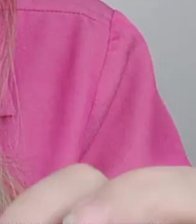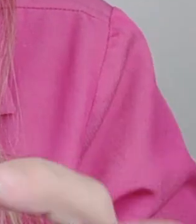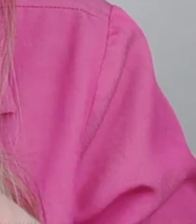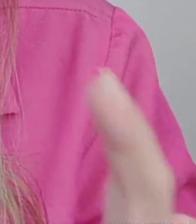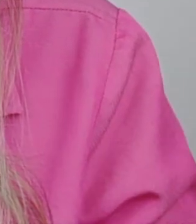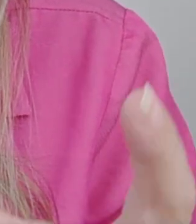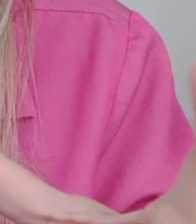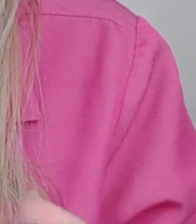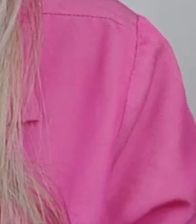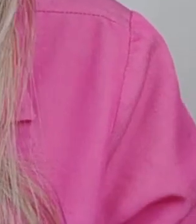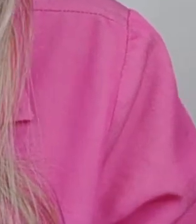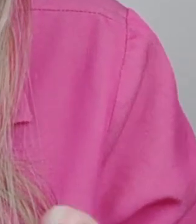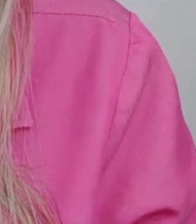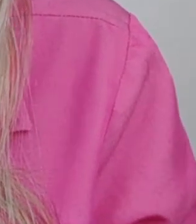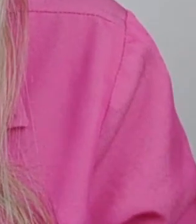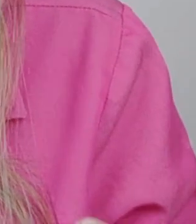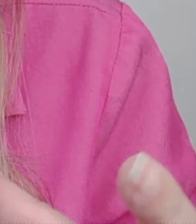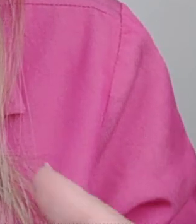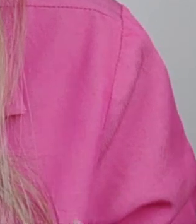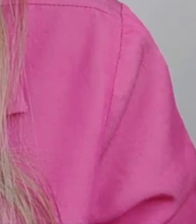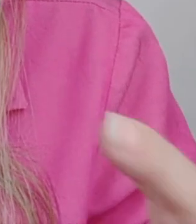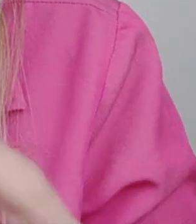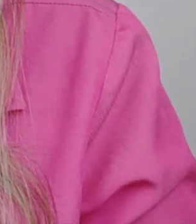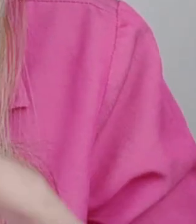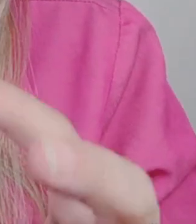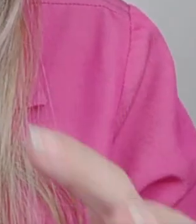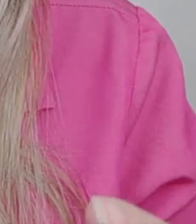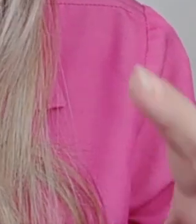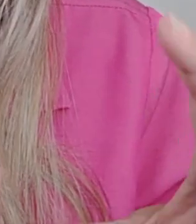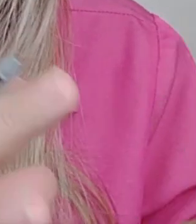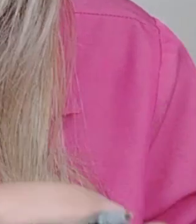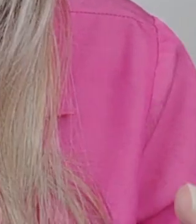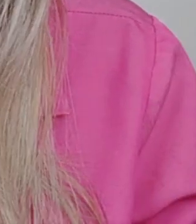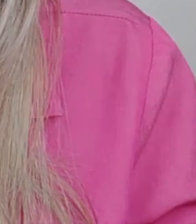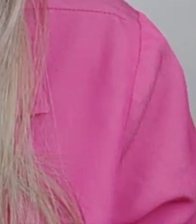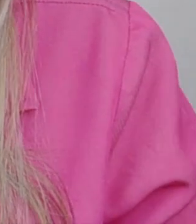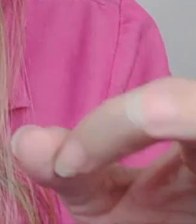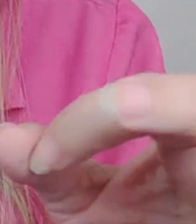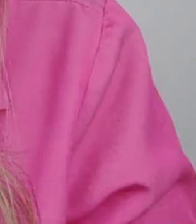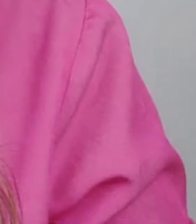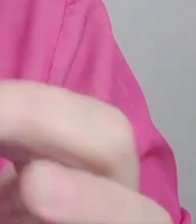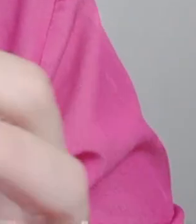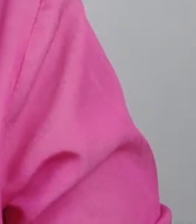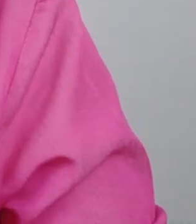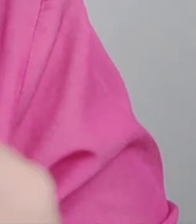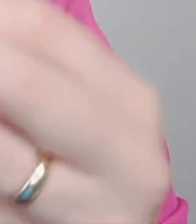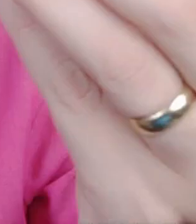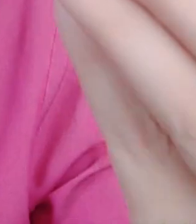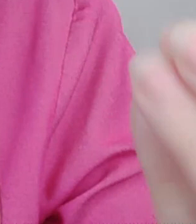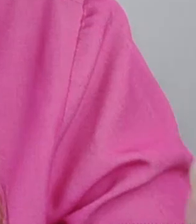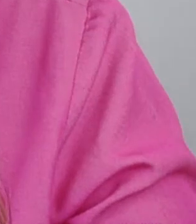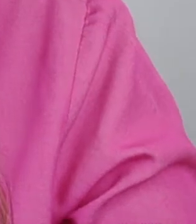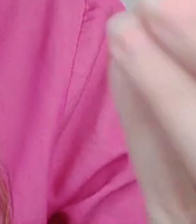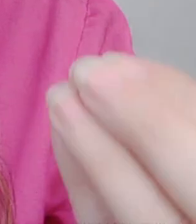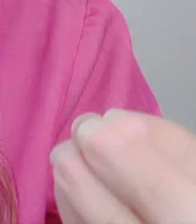essa entrevista, onde o ministro Ronaldo Beto traz várias informações importantes, principalmente no tocante a empréstimo consignado pra